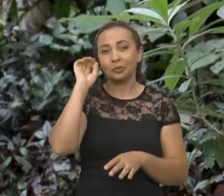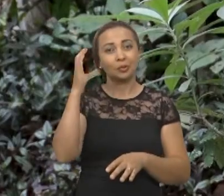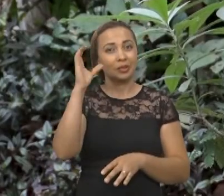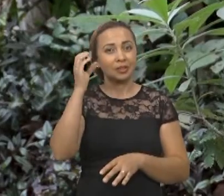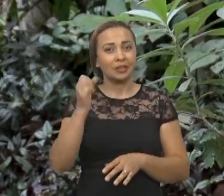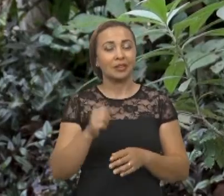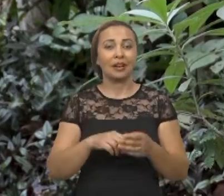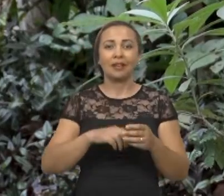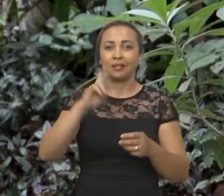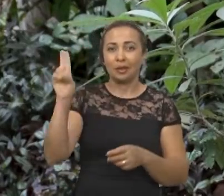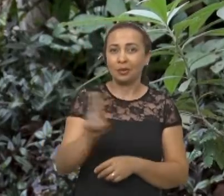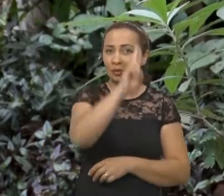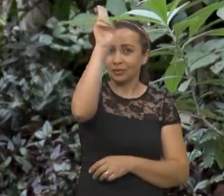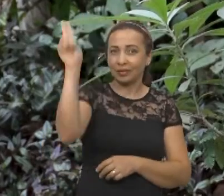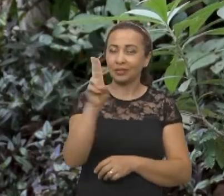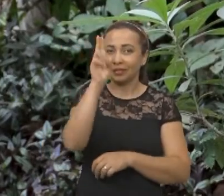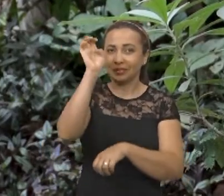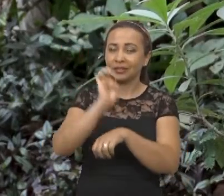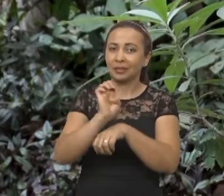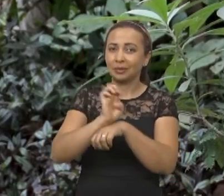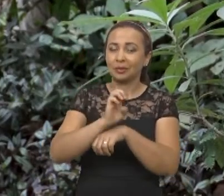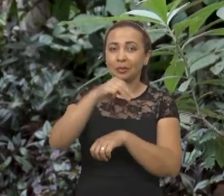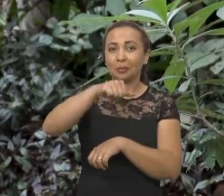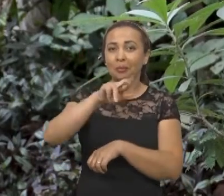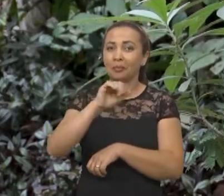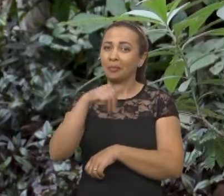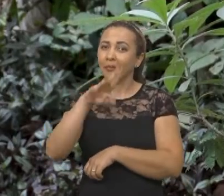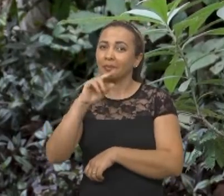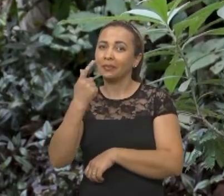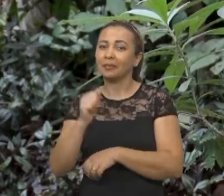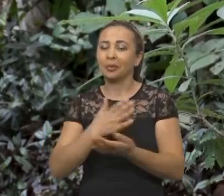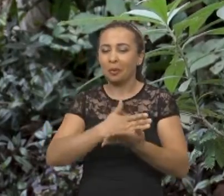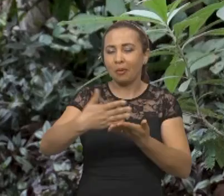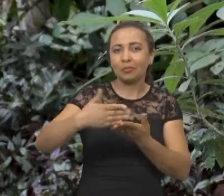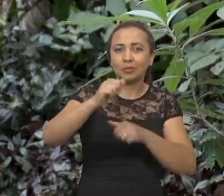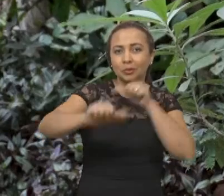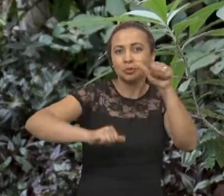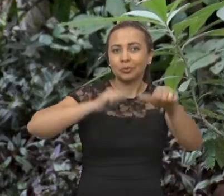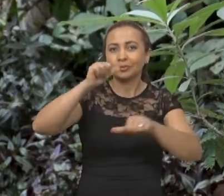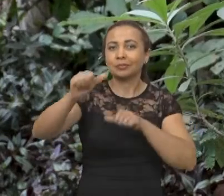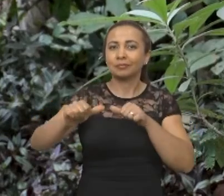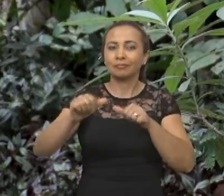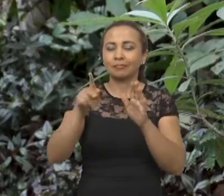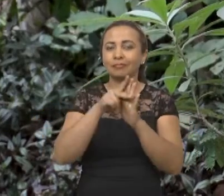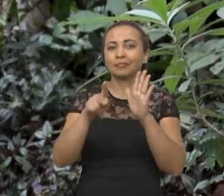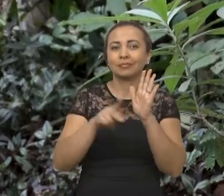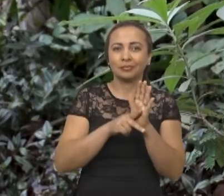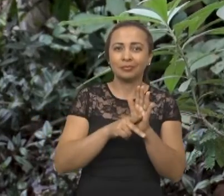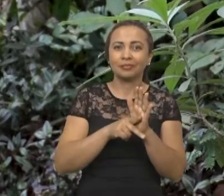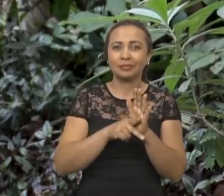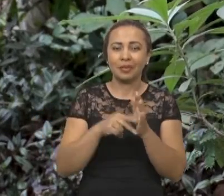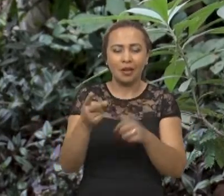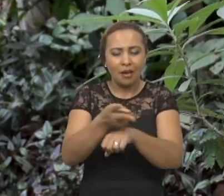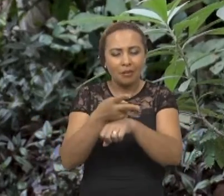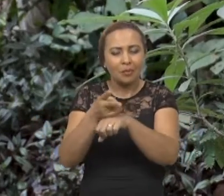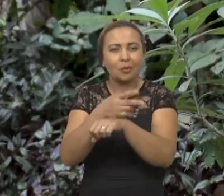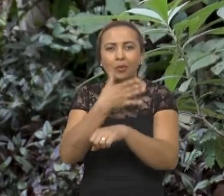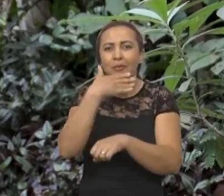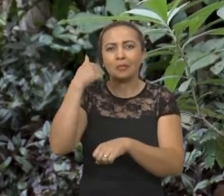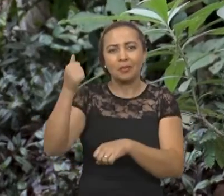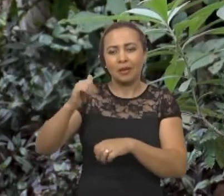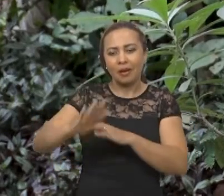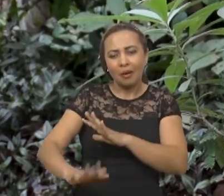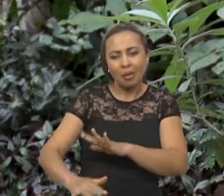que cientistas da Universidade Estadual da região Tocantina do Maranhão deram início ao desenvolvimento de um projeto que